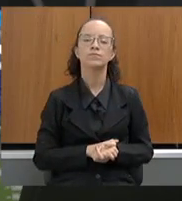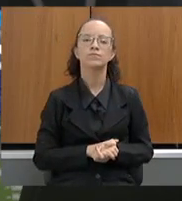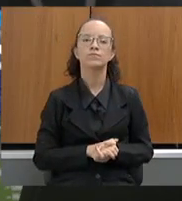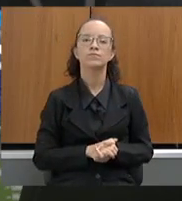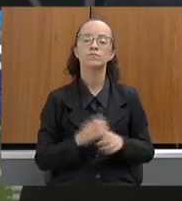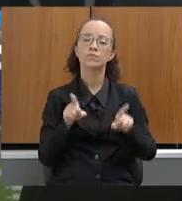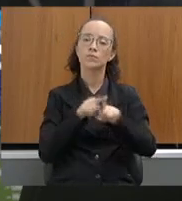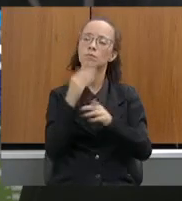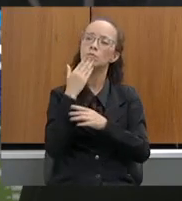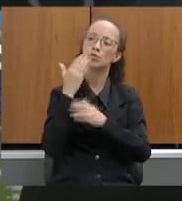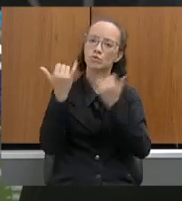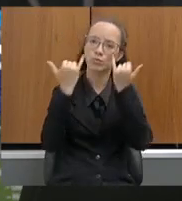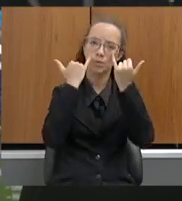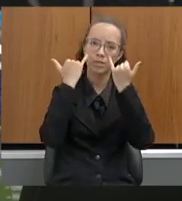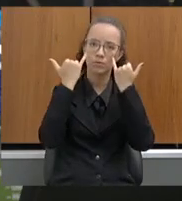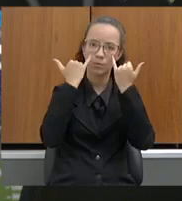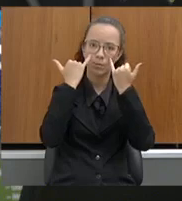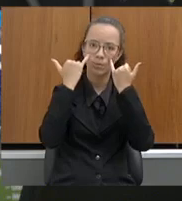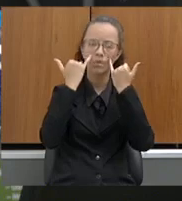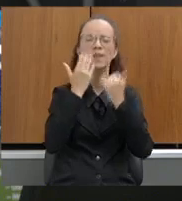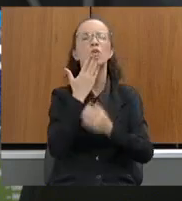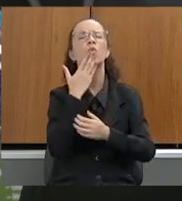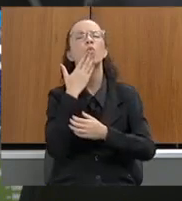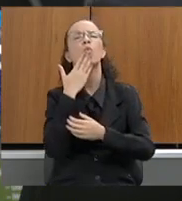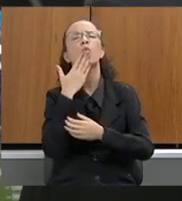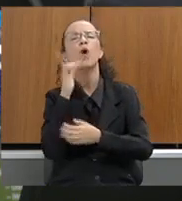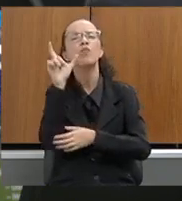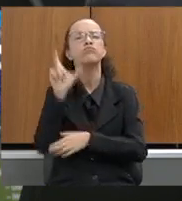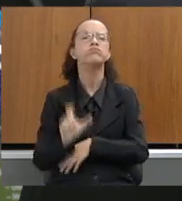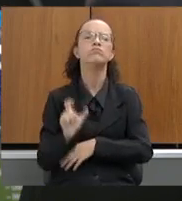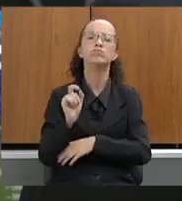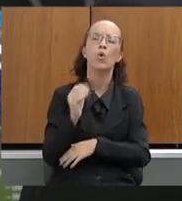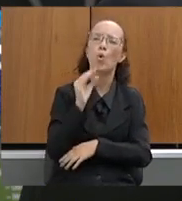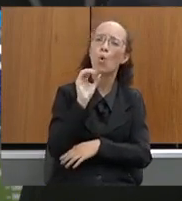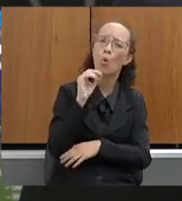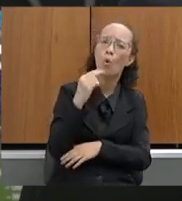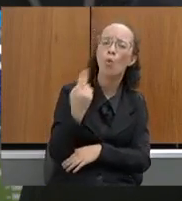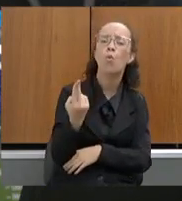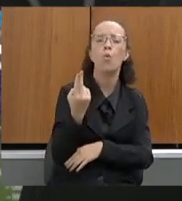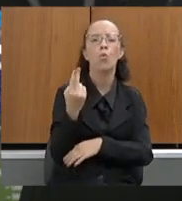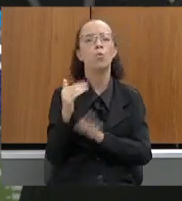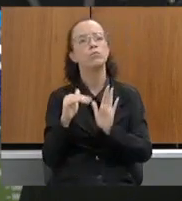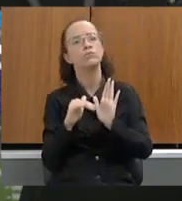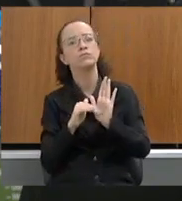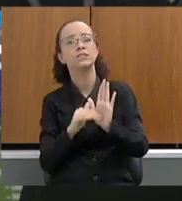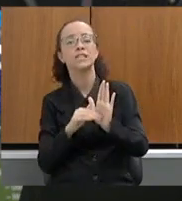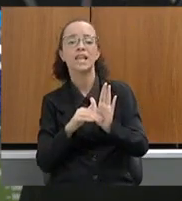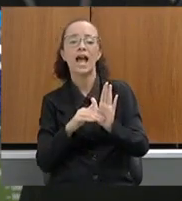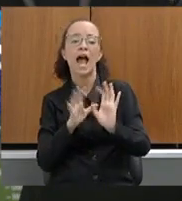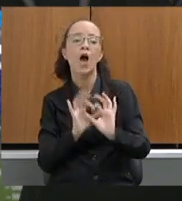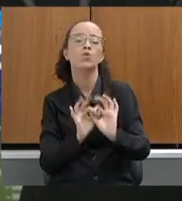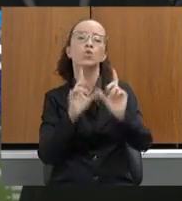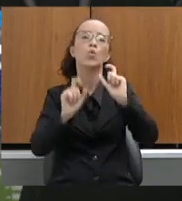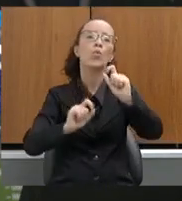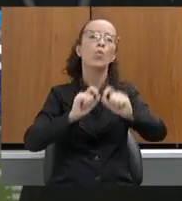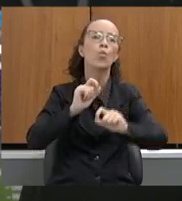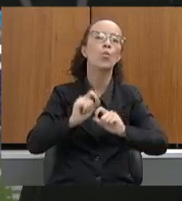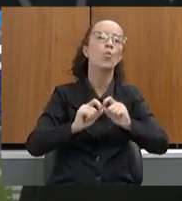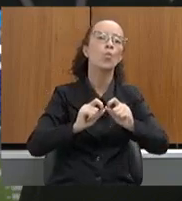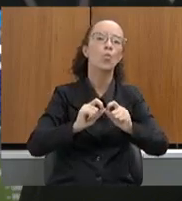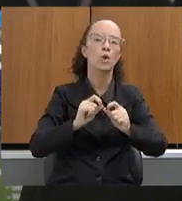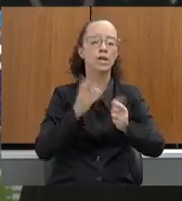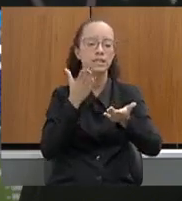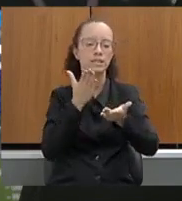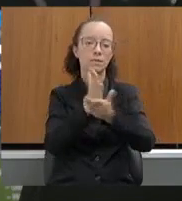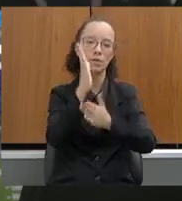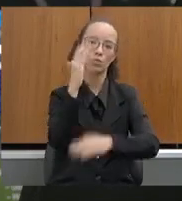Pedindo de informações sobre qual agente ou quais agentes públicos foram responsáveis pela autorização e determinação de que o processo de licenciamento